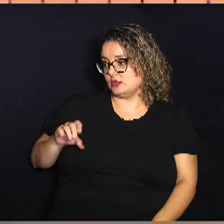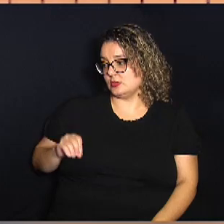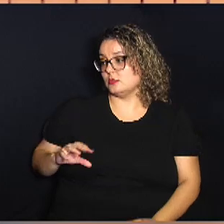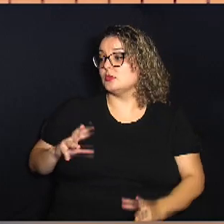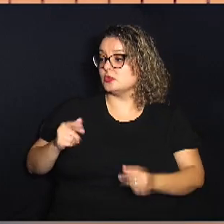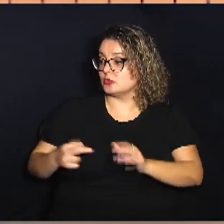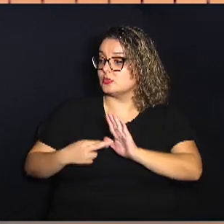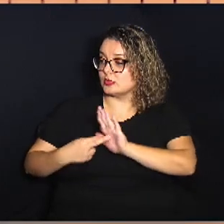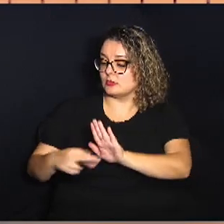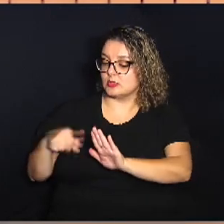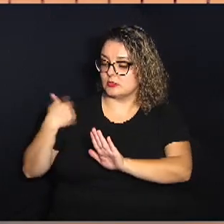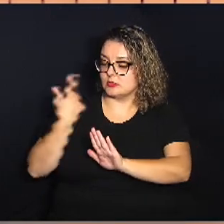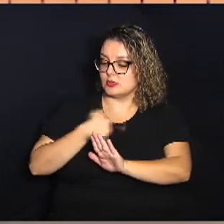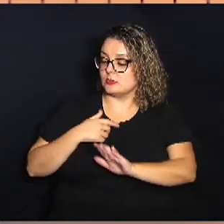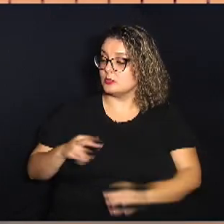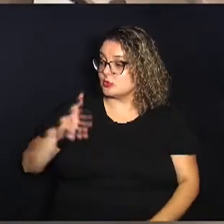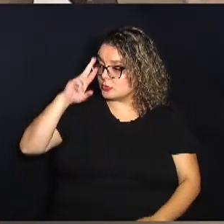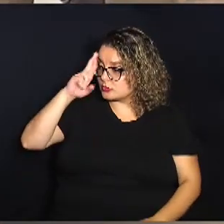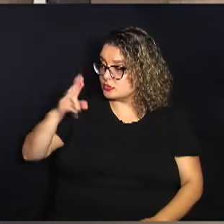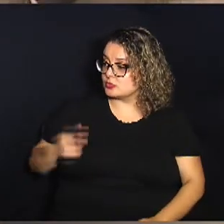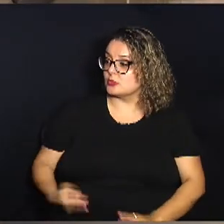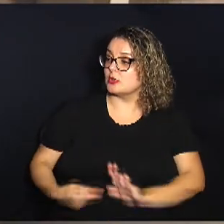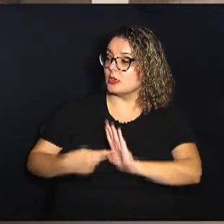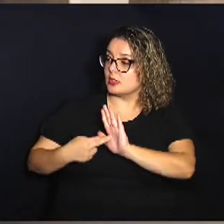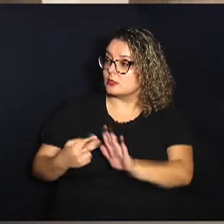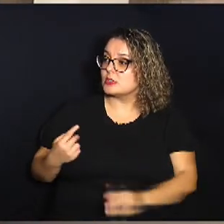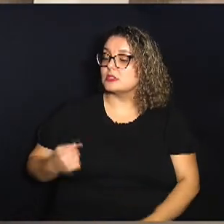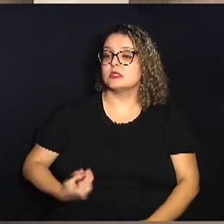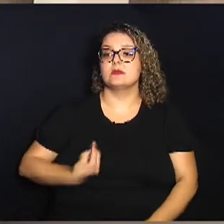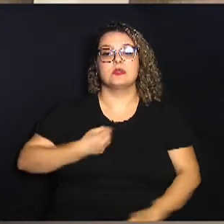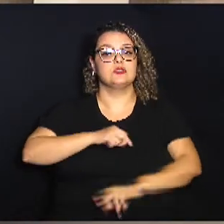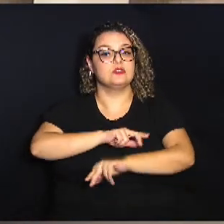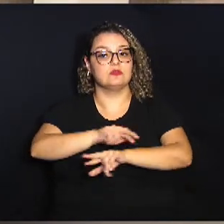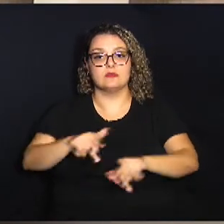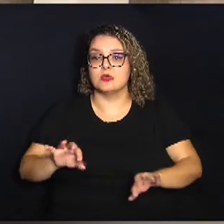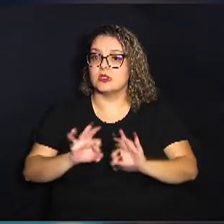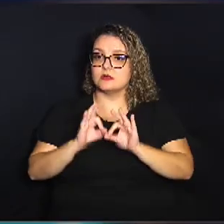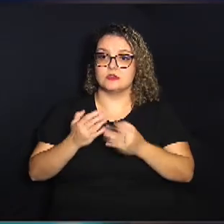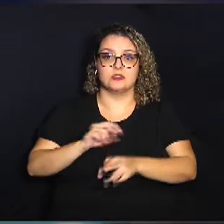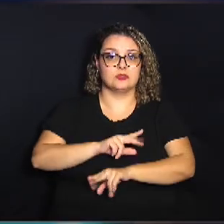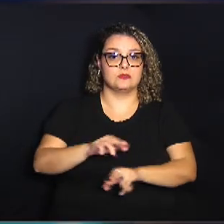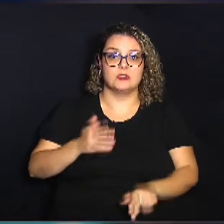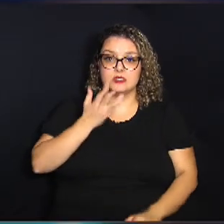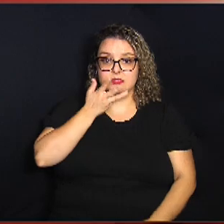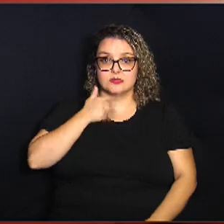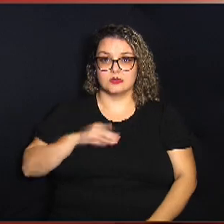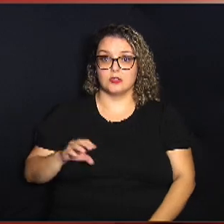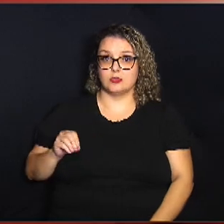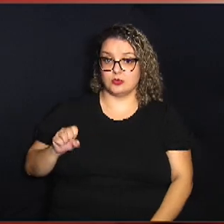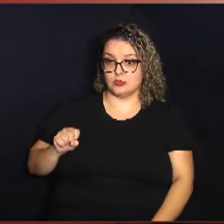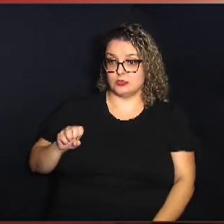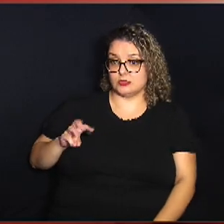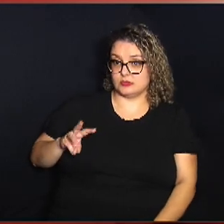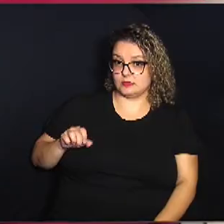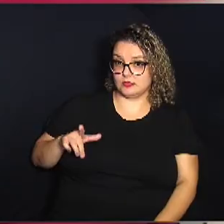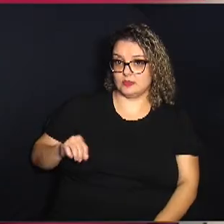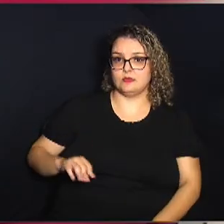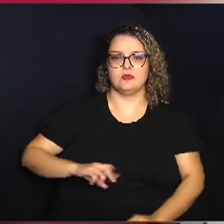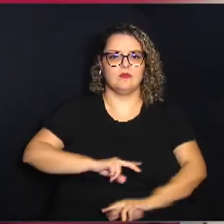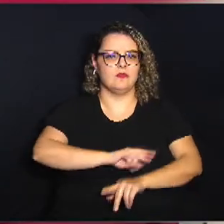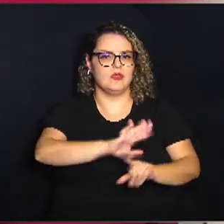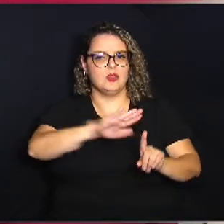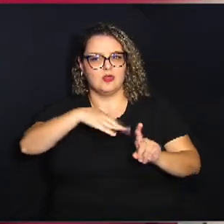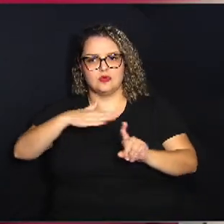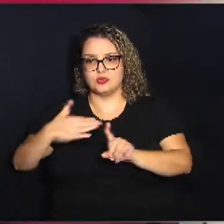para nós por tudo que o senhor representa na vida de tantas famílias e tantas crianças Osvaldo recebeu uma série de homenagens